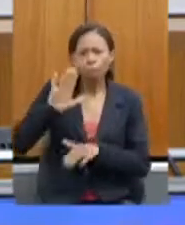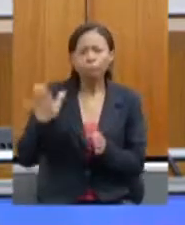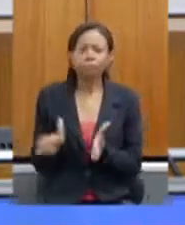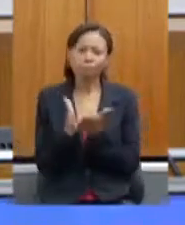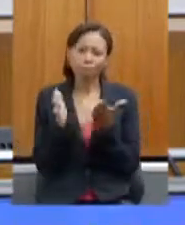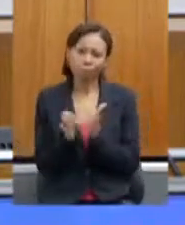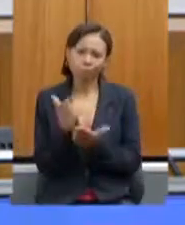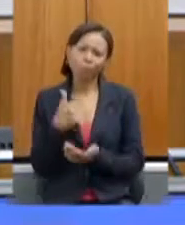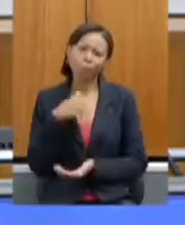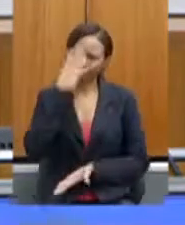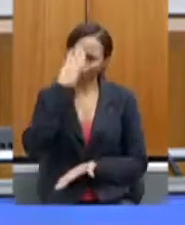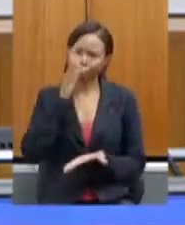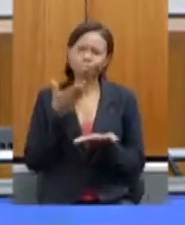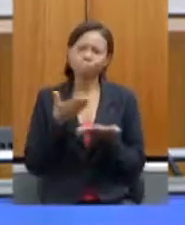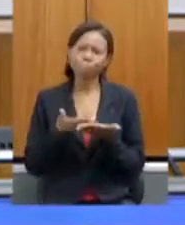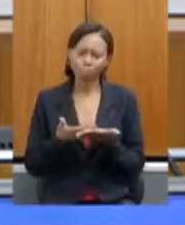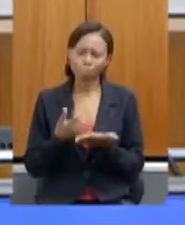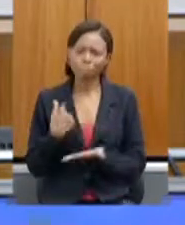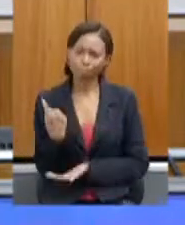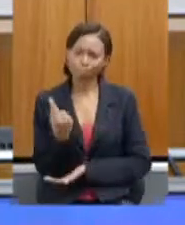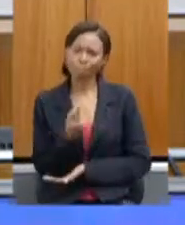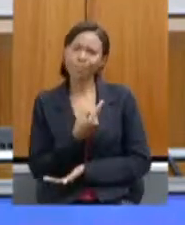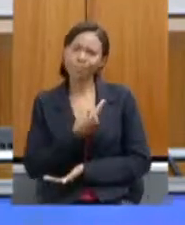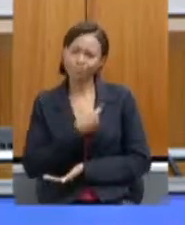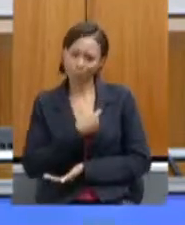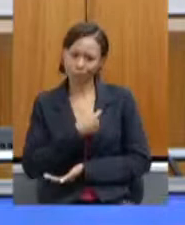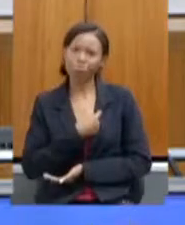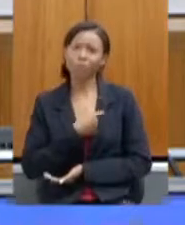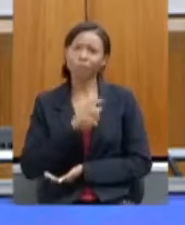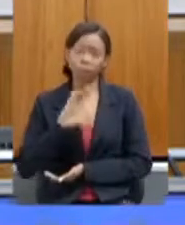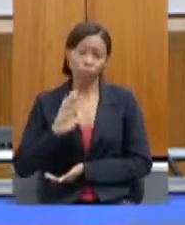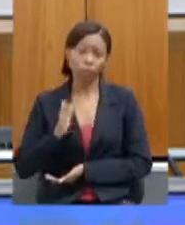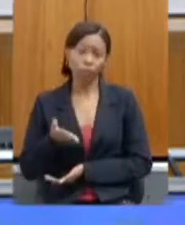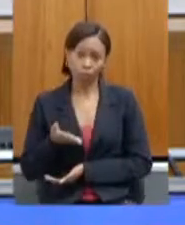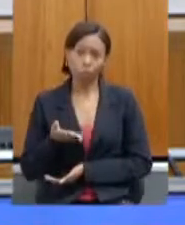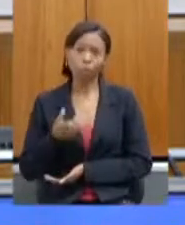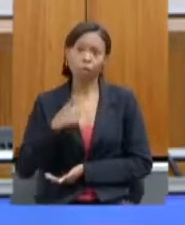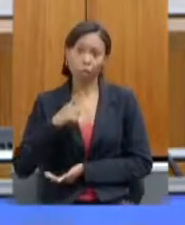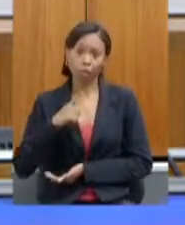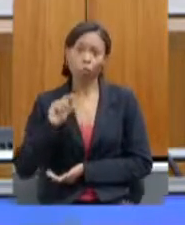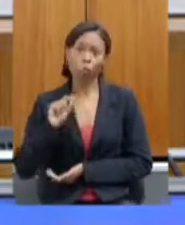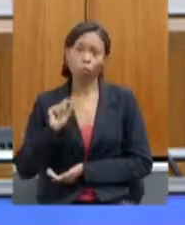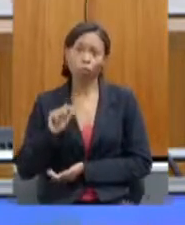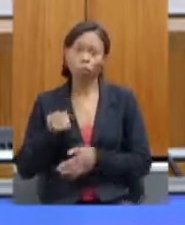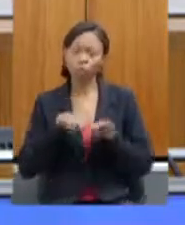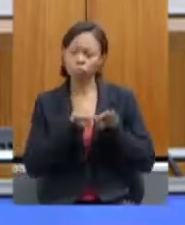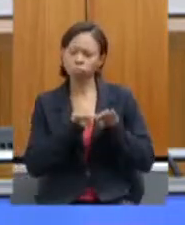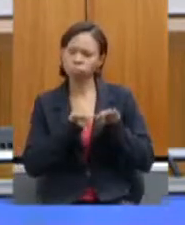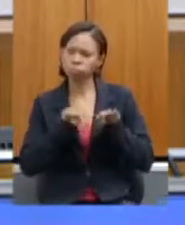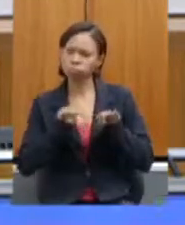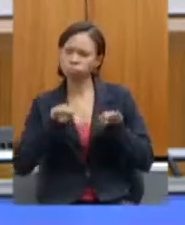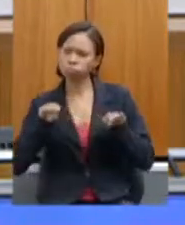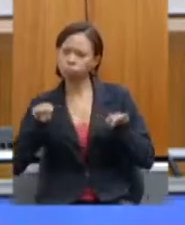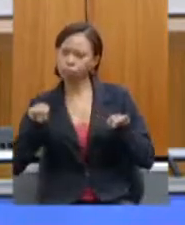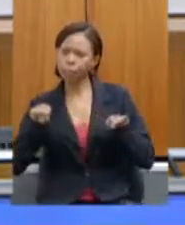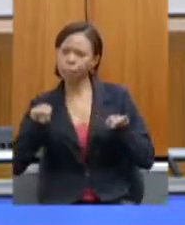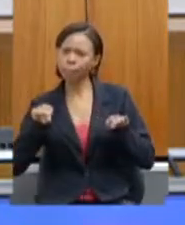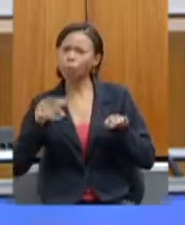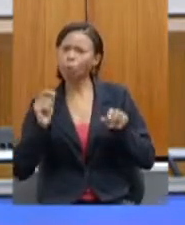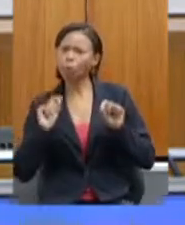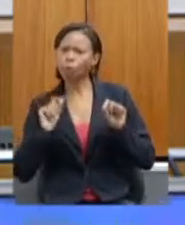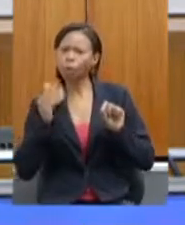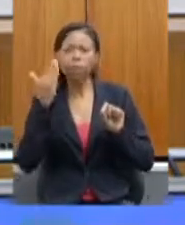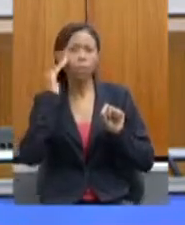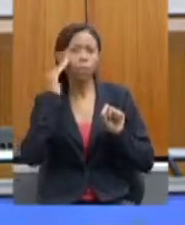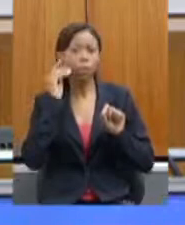confiança nisso, que nós tivermos uma linha nesse sentido de entender que desenvolver a